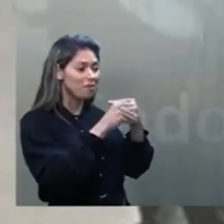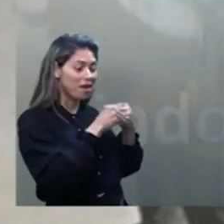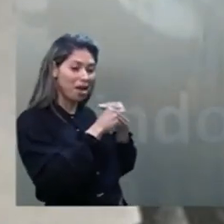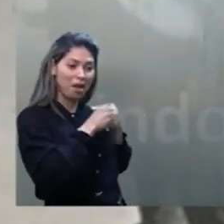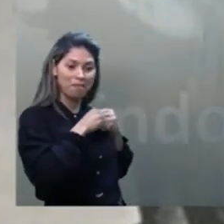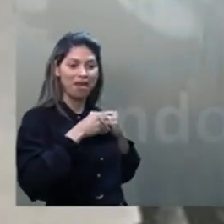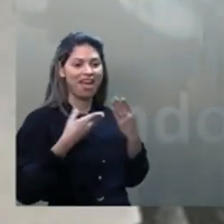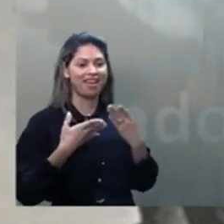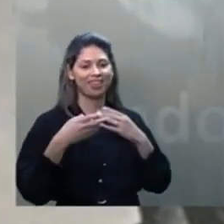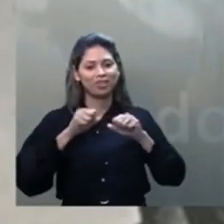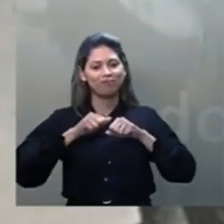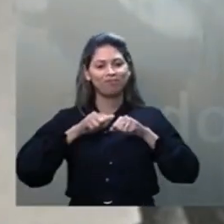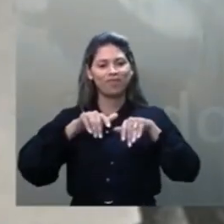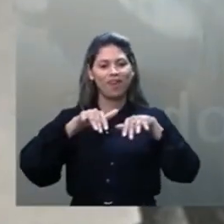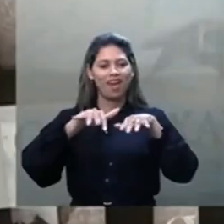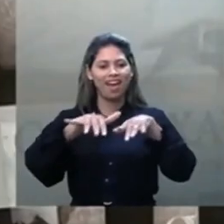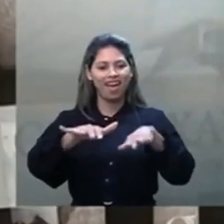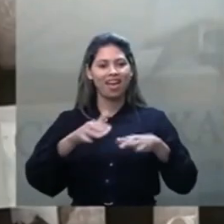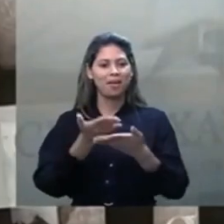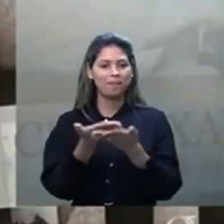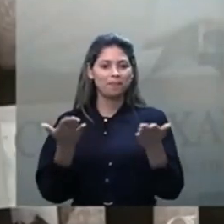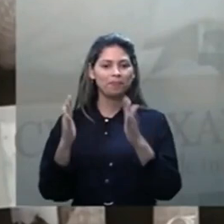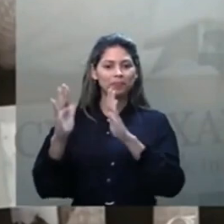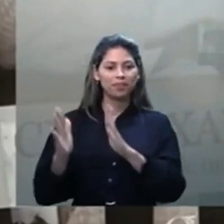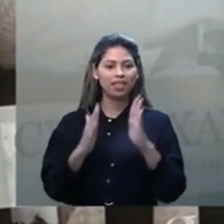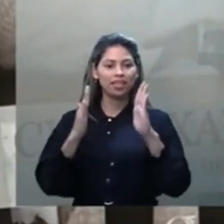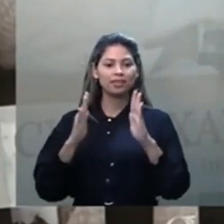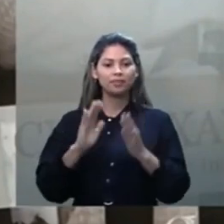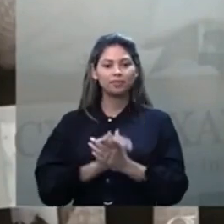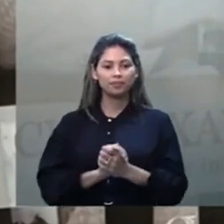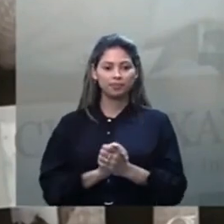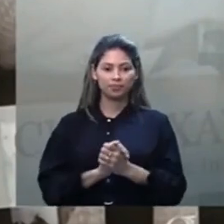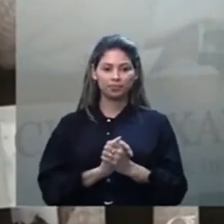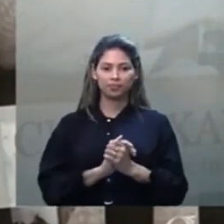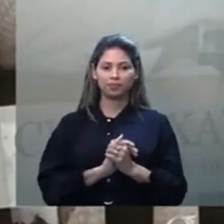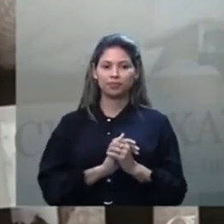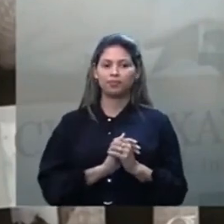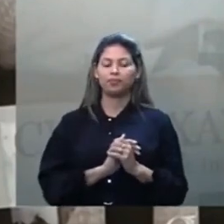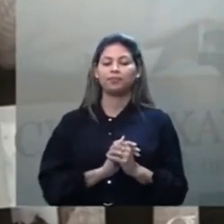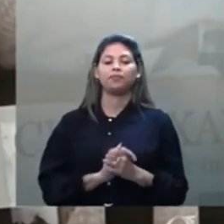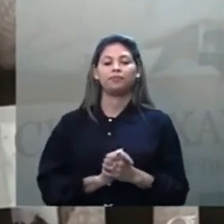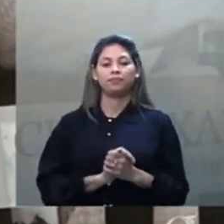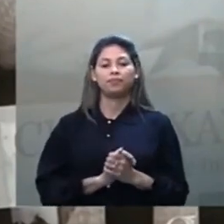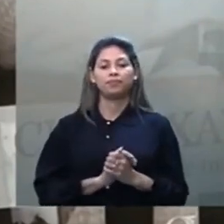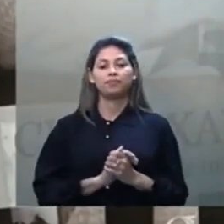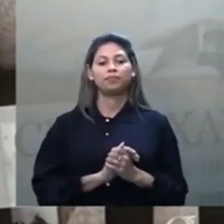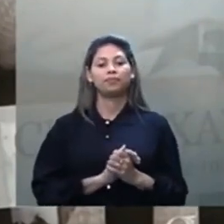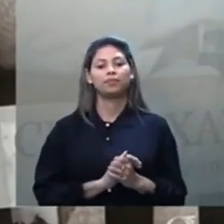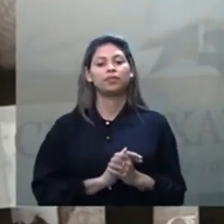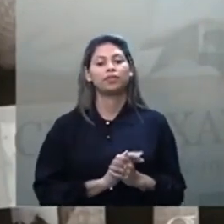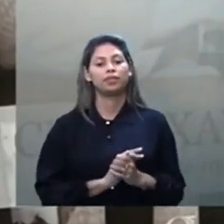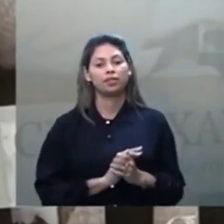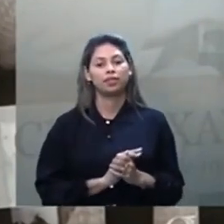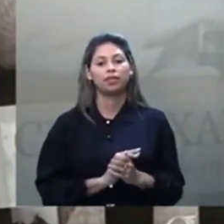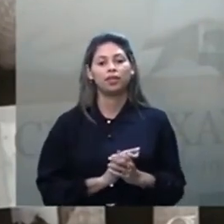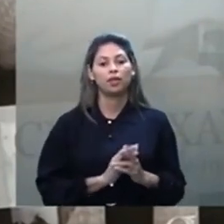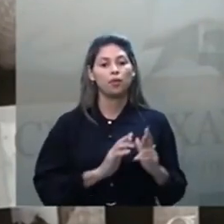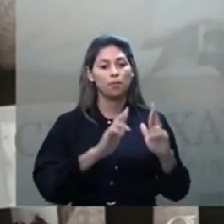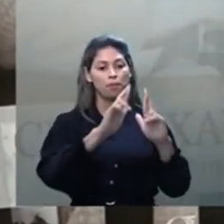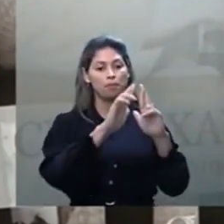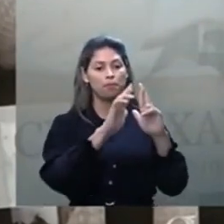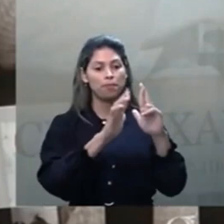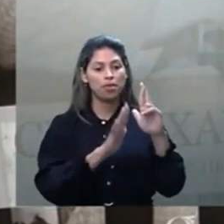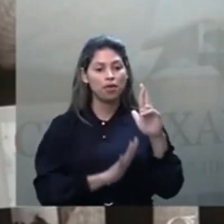Então, vamos lá para avançar ali, Chico, como uma criança, não é? Biografia que eu recomendo, que contém uma